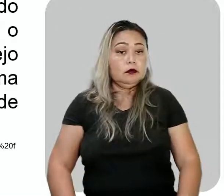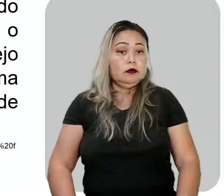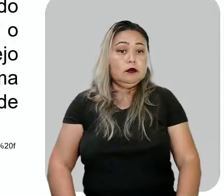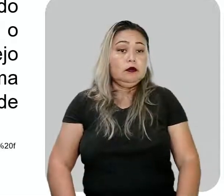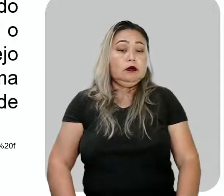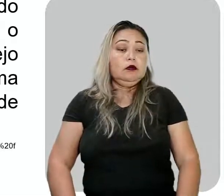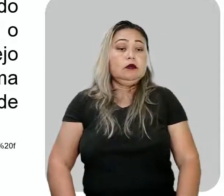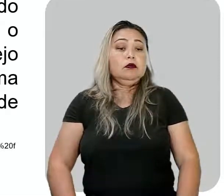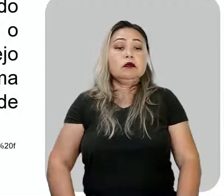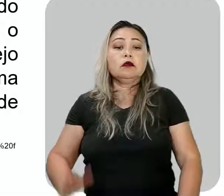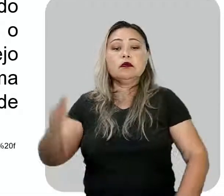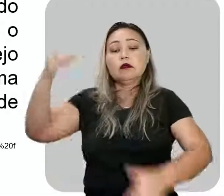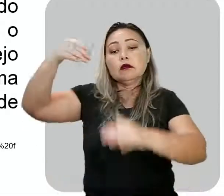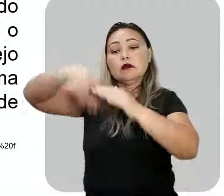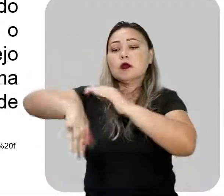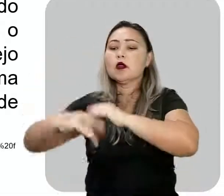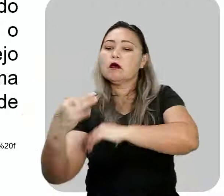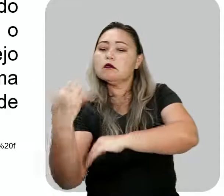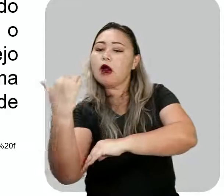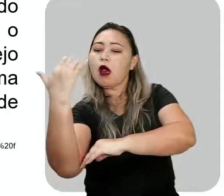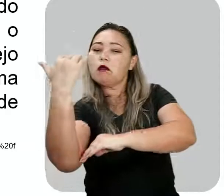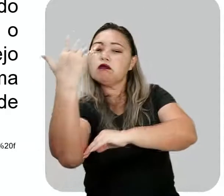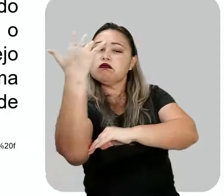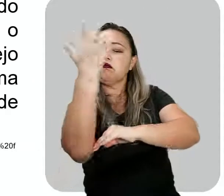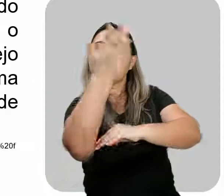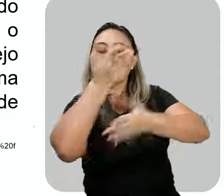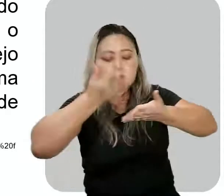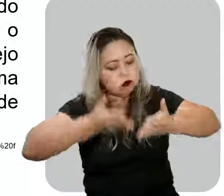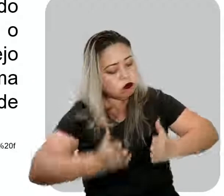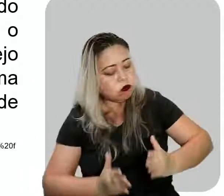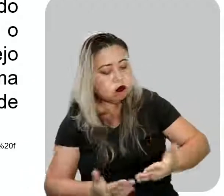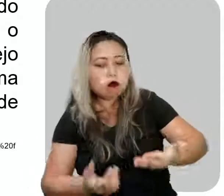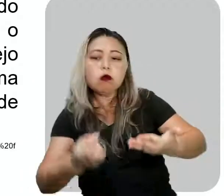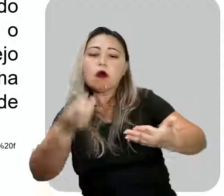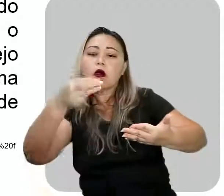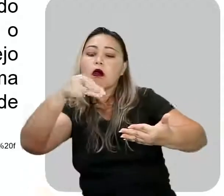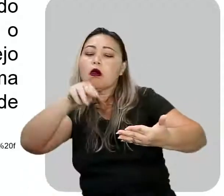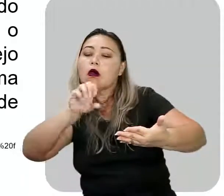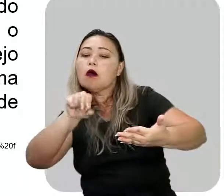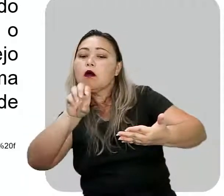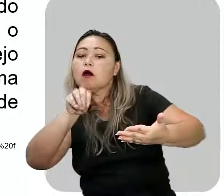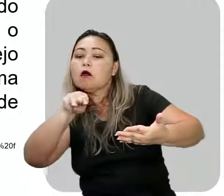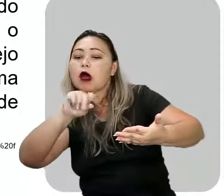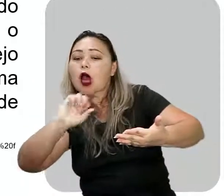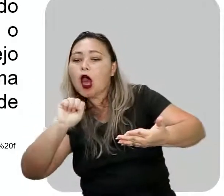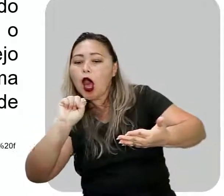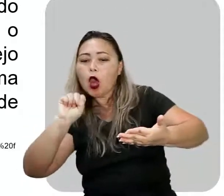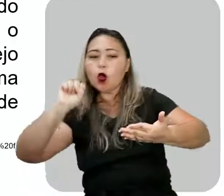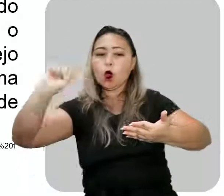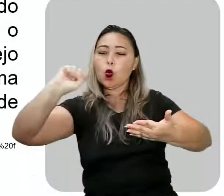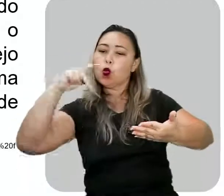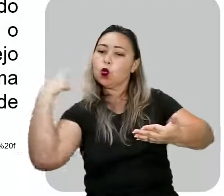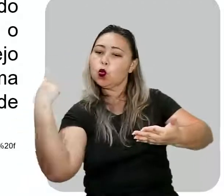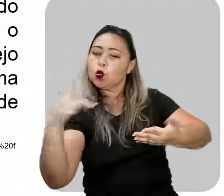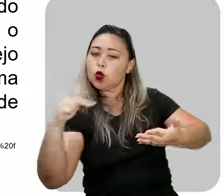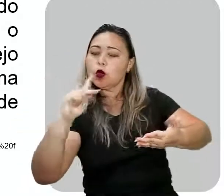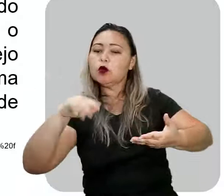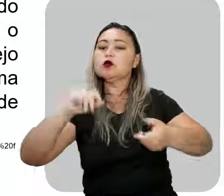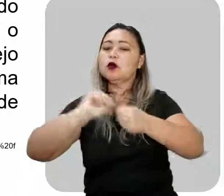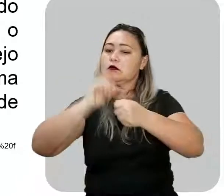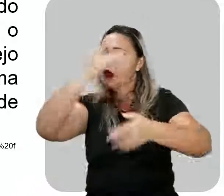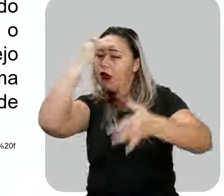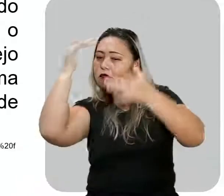No fundo do mato, virgem, nasceu Macunaíma, herói de nossa gente. Era preto,